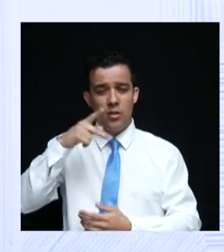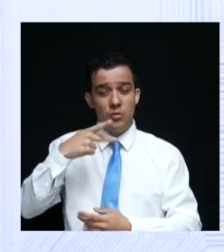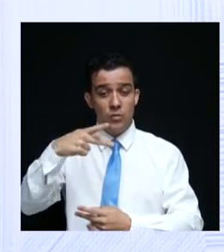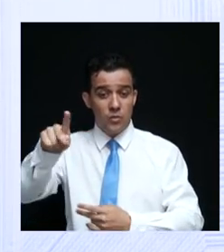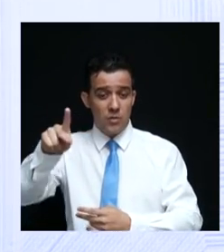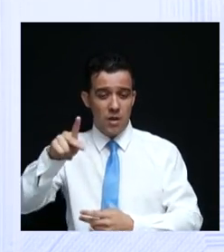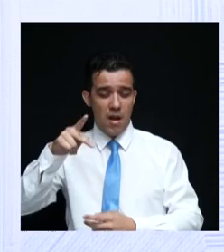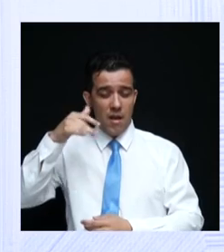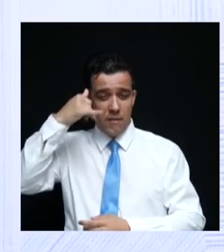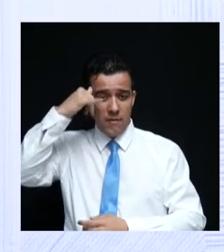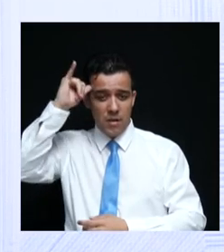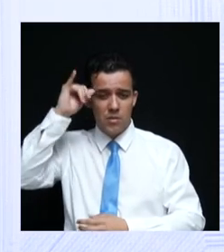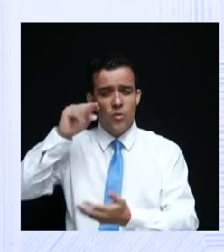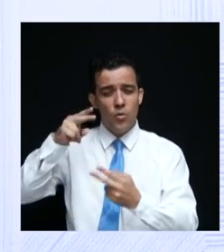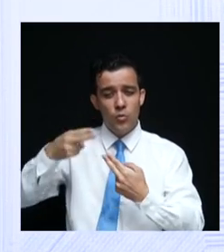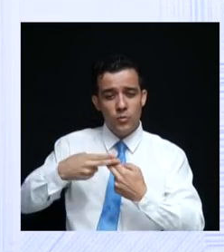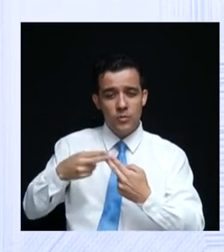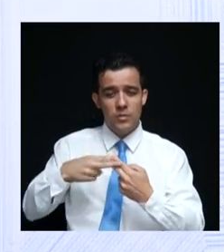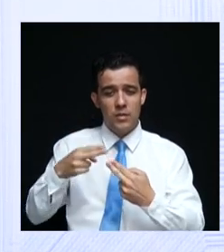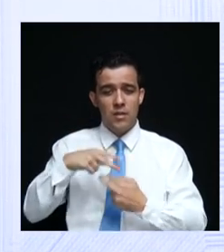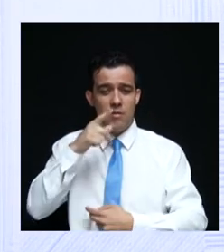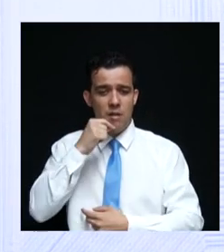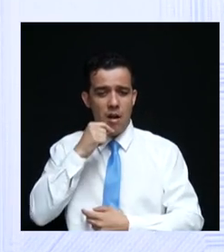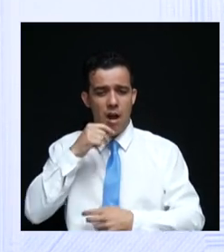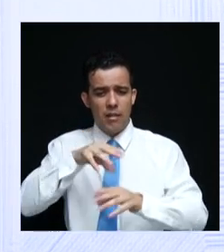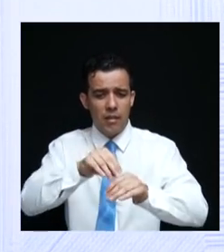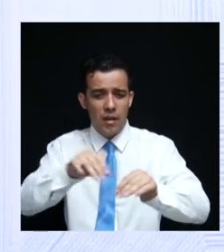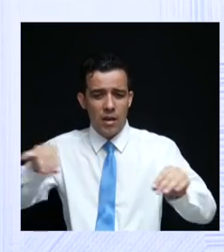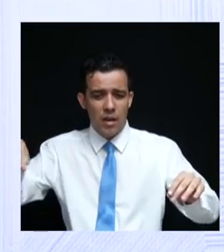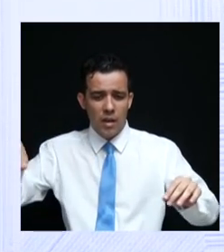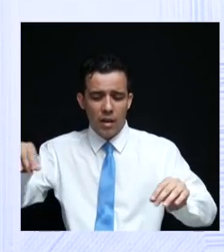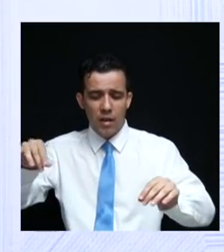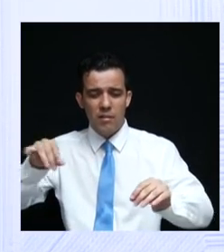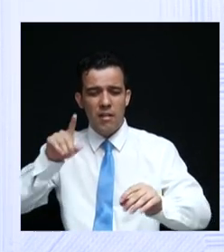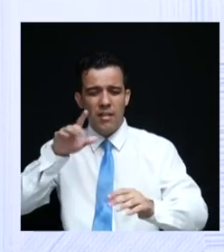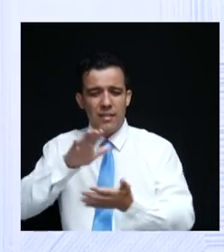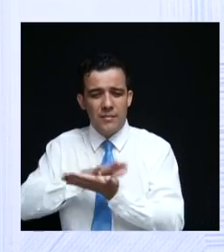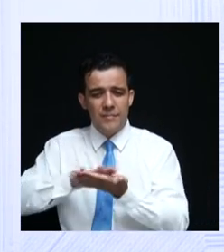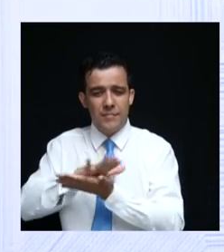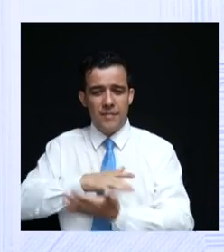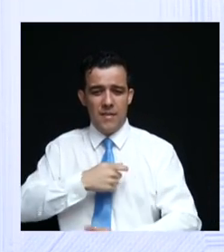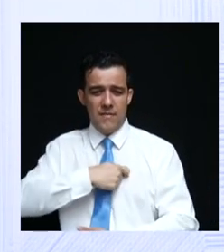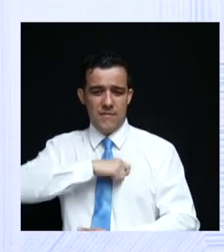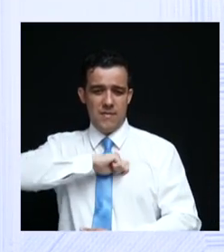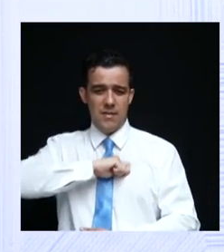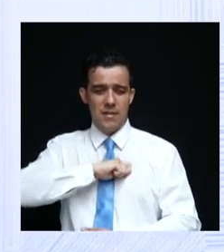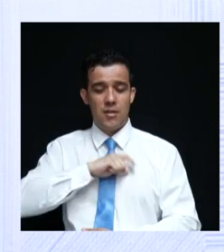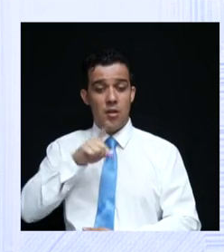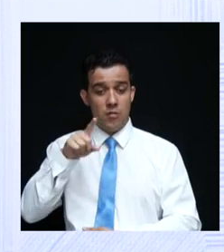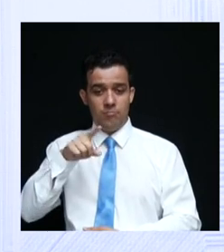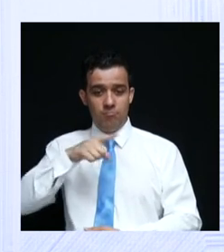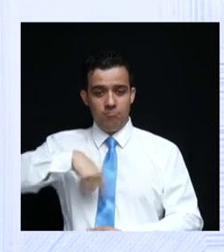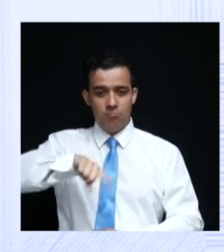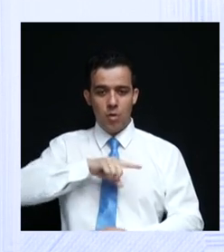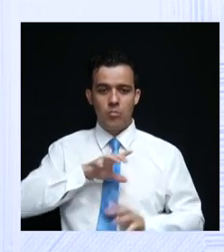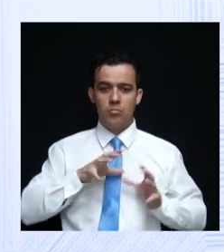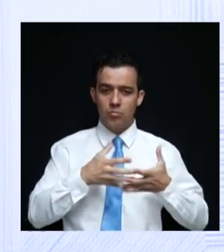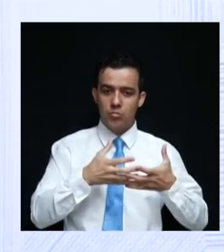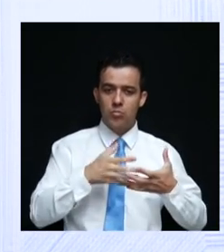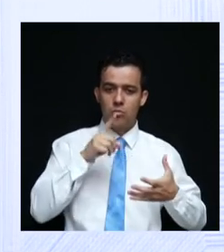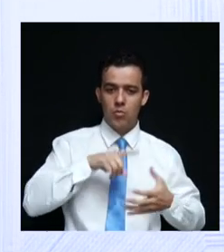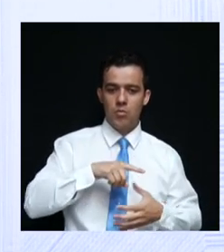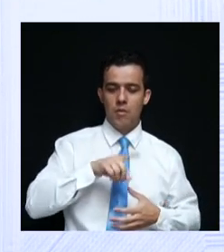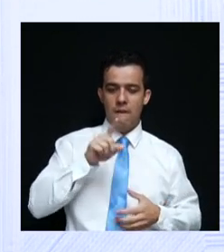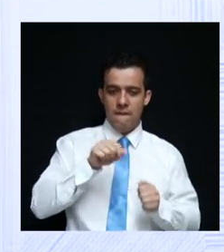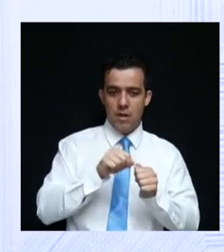usando água, terreno, o solo, sem nenhuma fiscalização. Nós vamos implementar no Estado de Goiás o